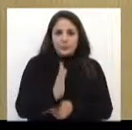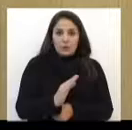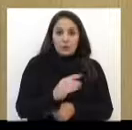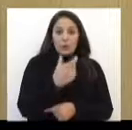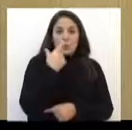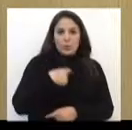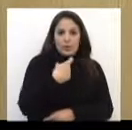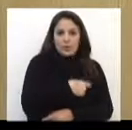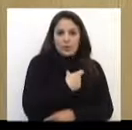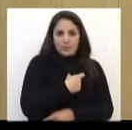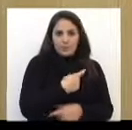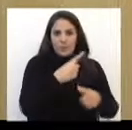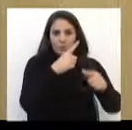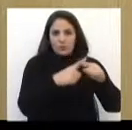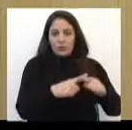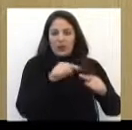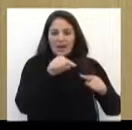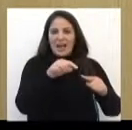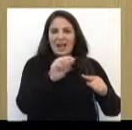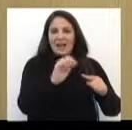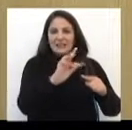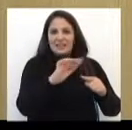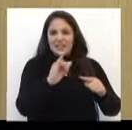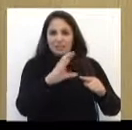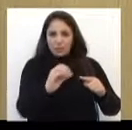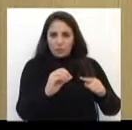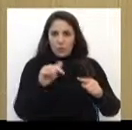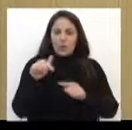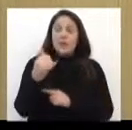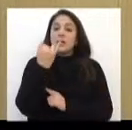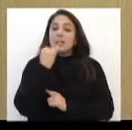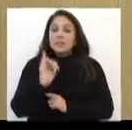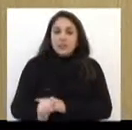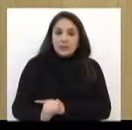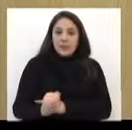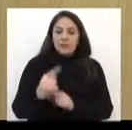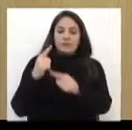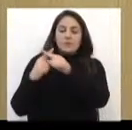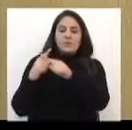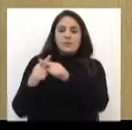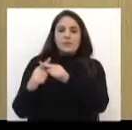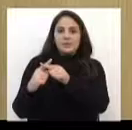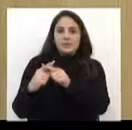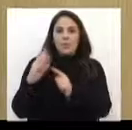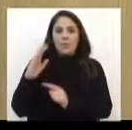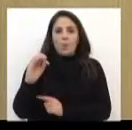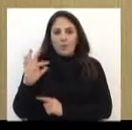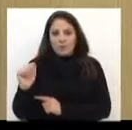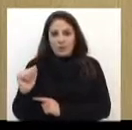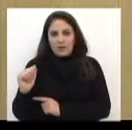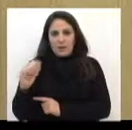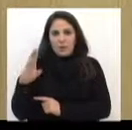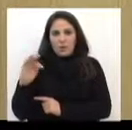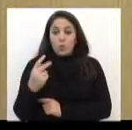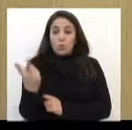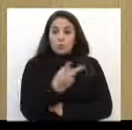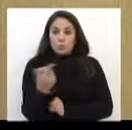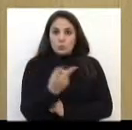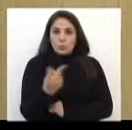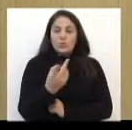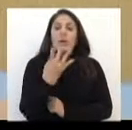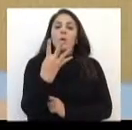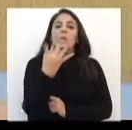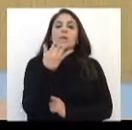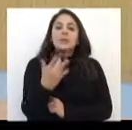Atlético Paranaense e o Inter pega o Botafogo. Os dois jogos estão marcados para as 4h da